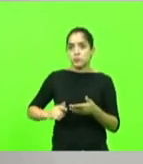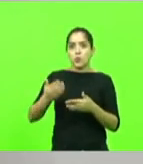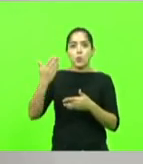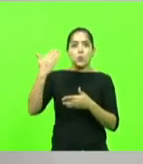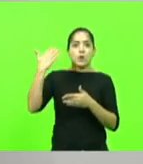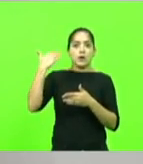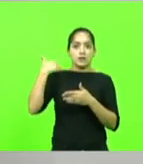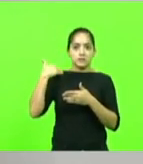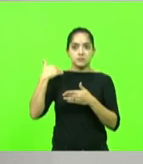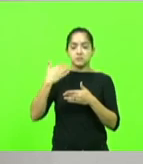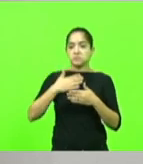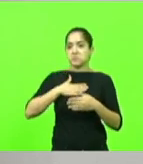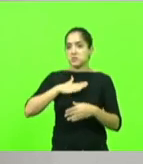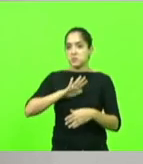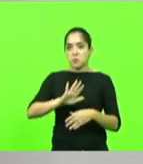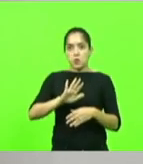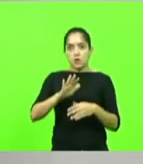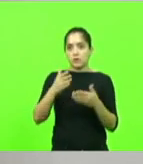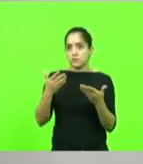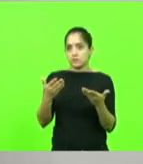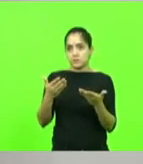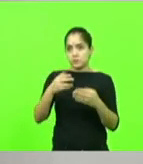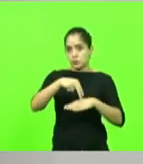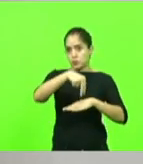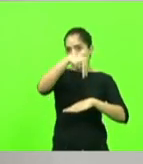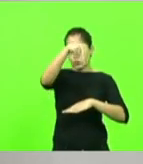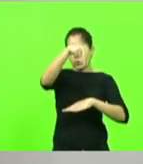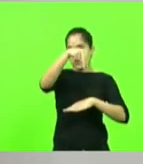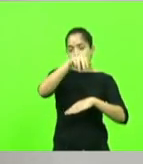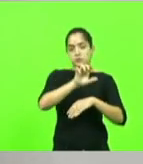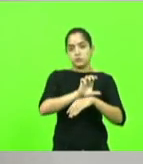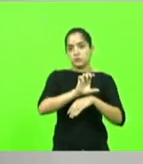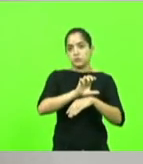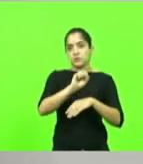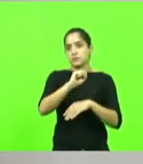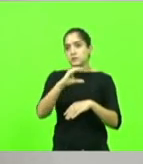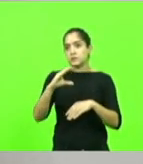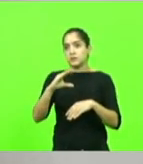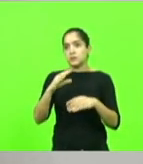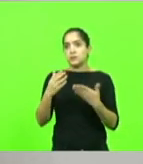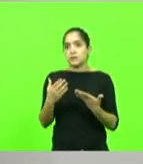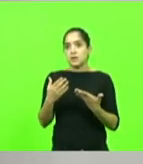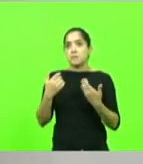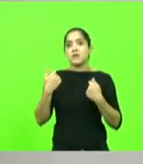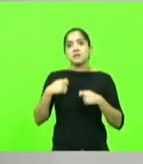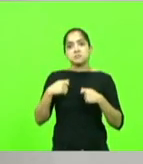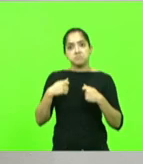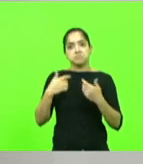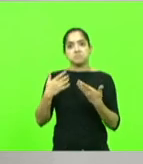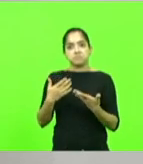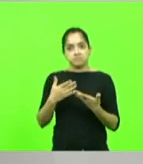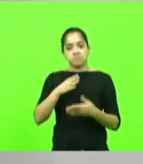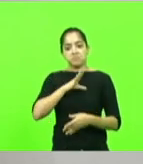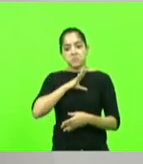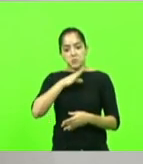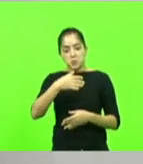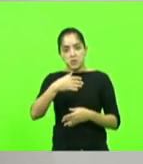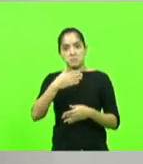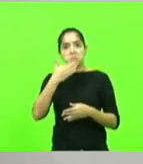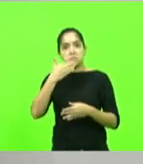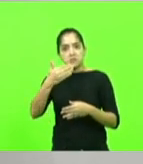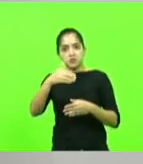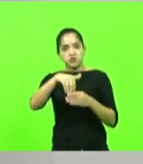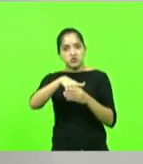senhor também não gostam do norte do estado. Mas vai ter que ser muito macho para ir lá pedir voto em